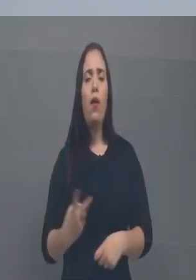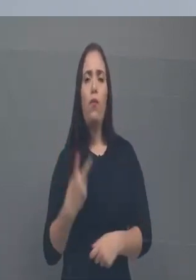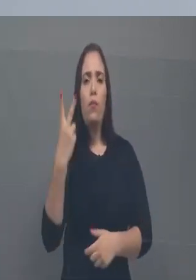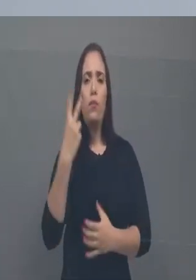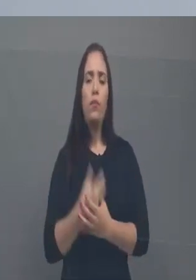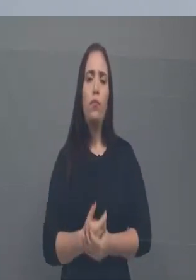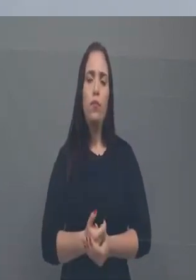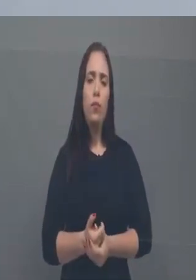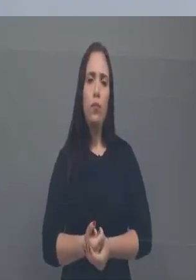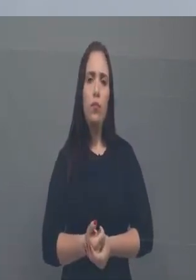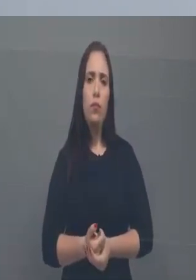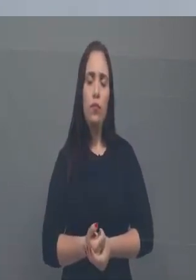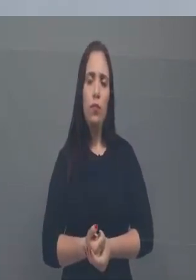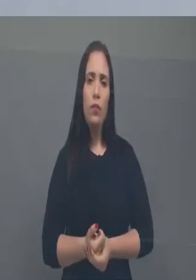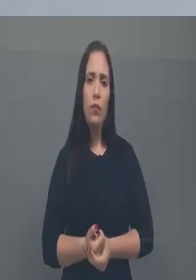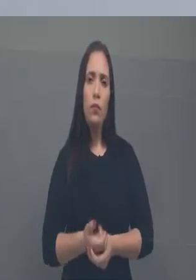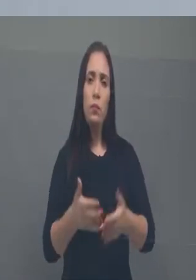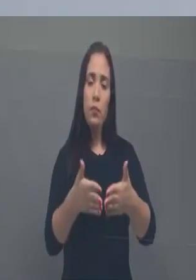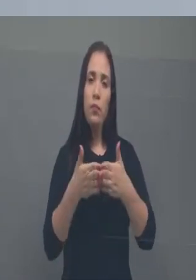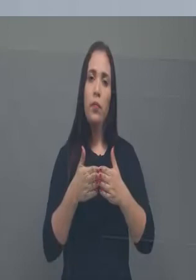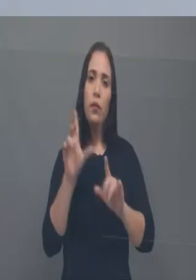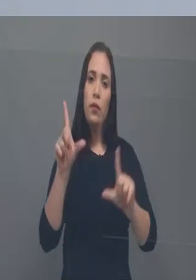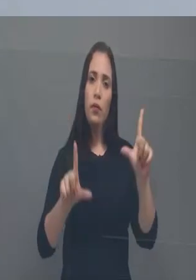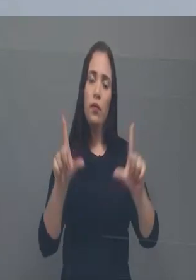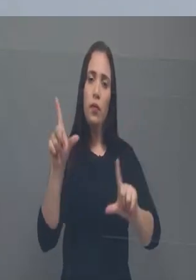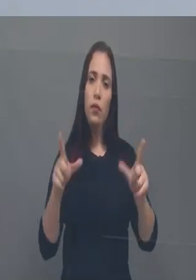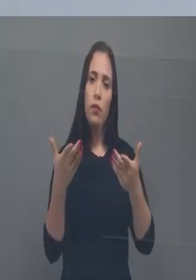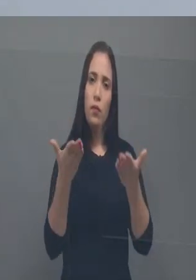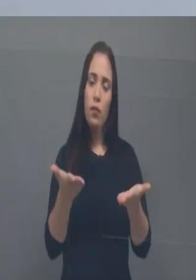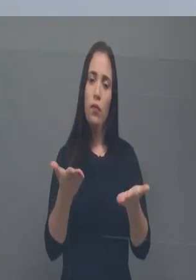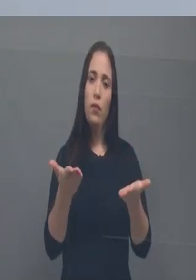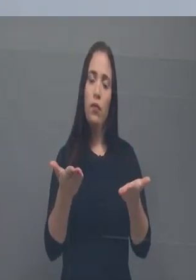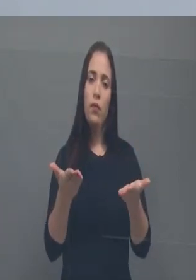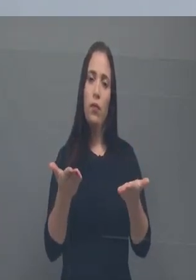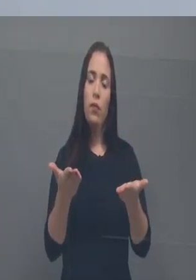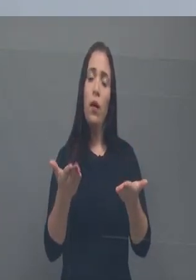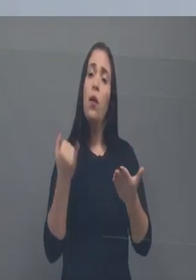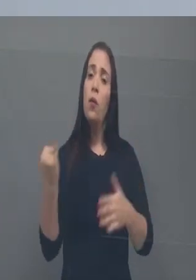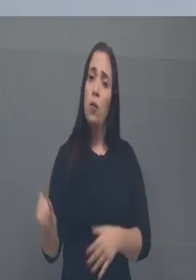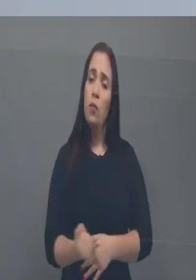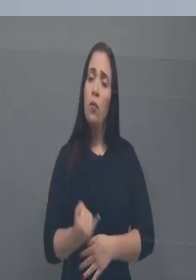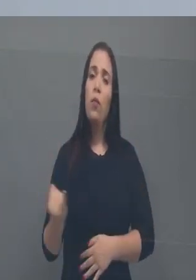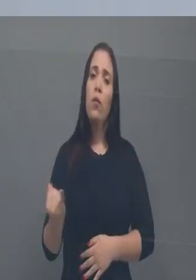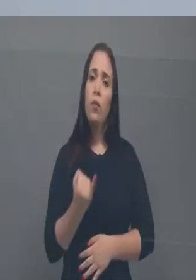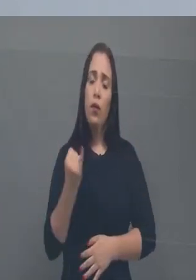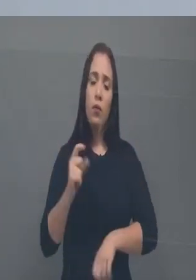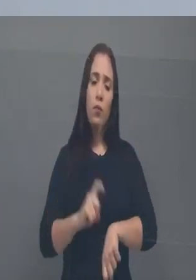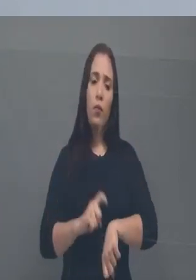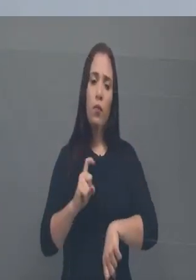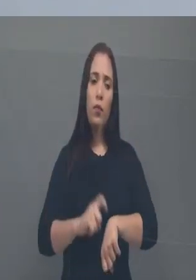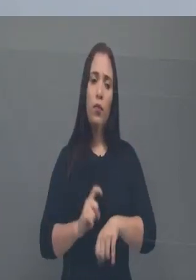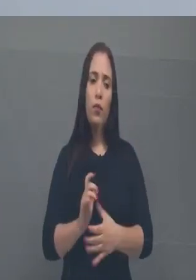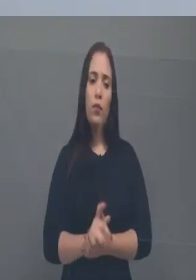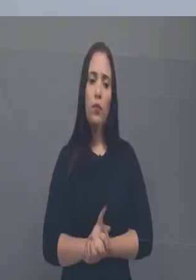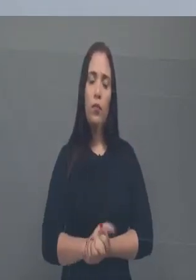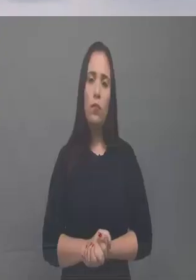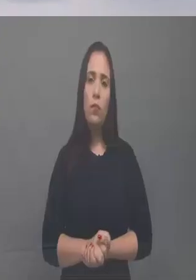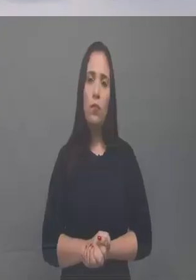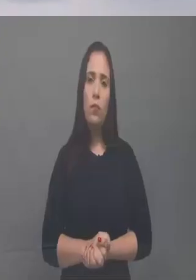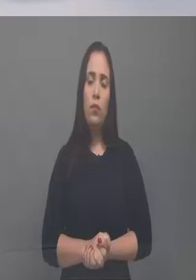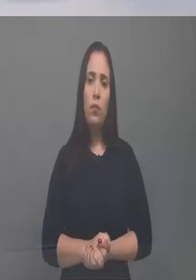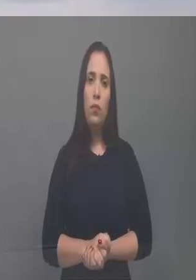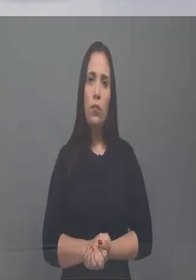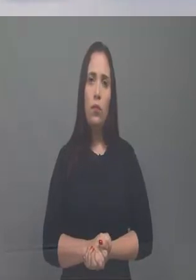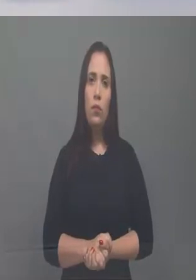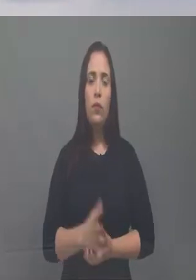Pedindo aqui, na televisão, para que o senhor nos ajude disso, que eu acho que é importante nesse momento, né? Bom, eu queria aqui, só sei que o tempo